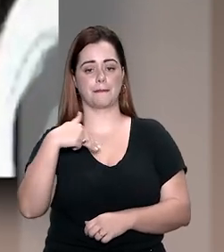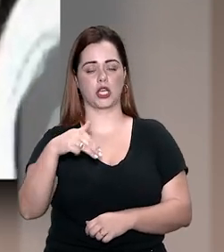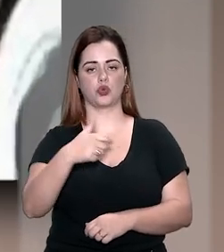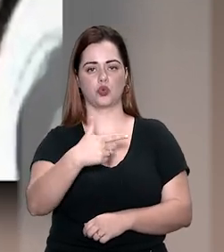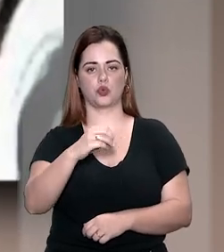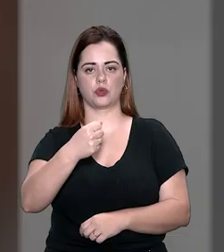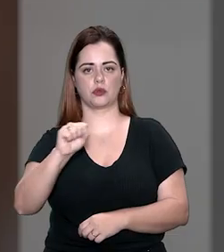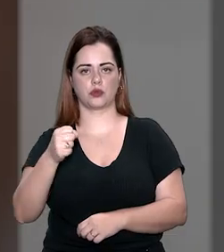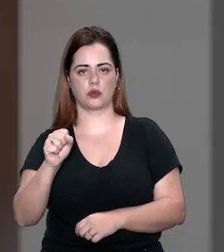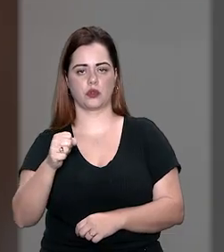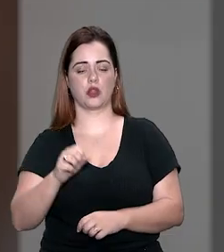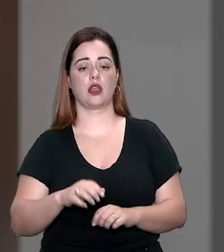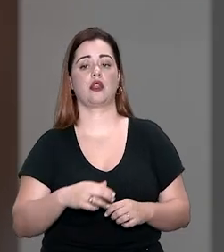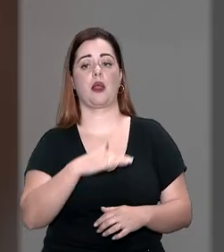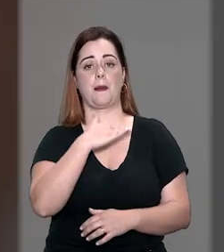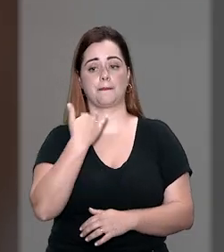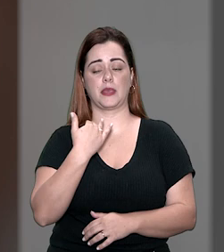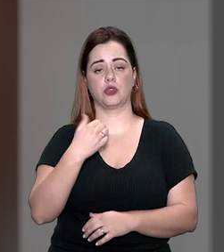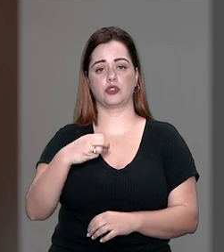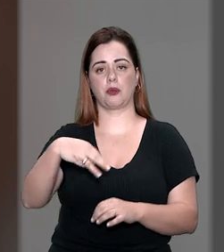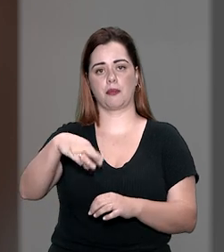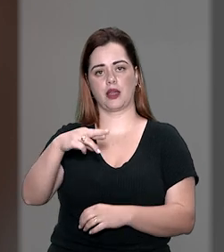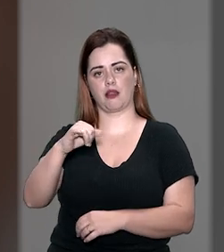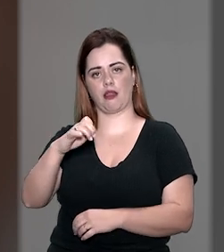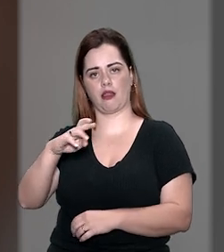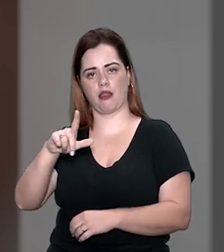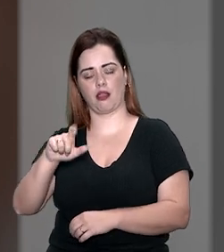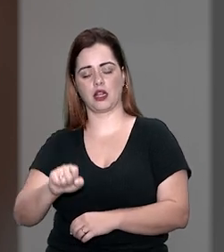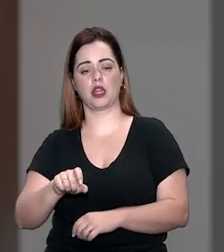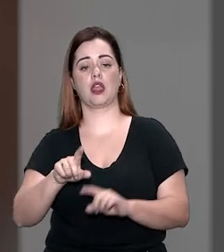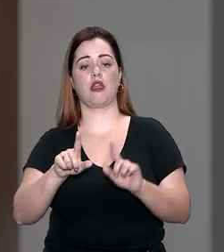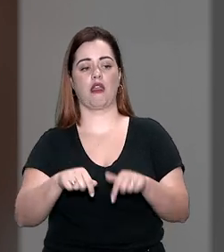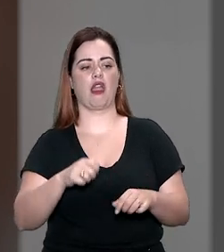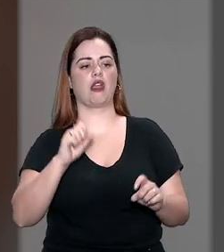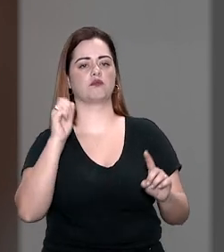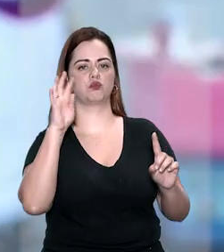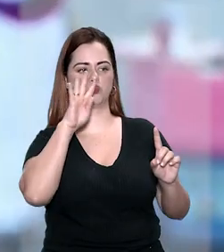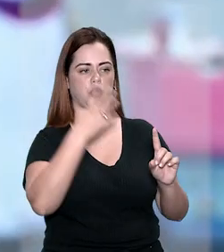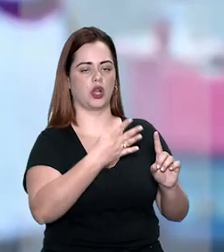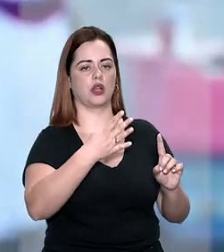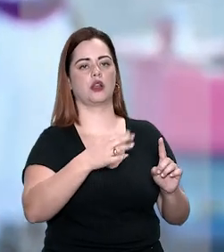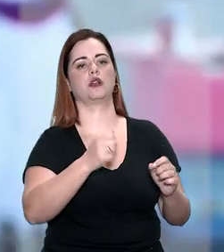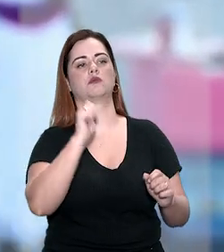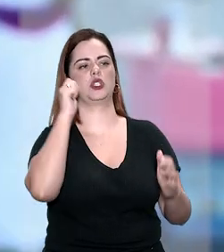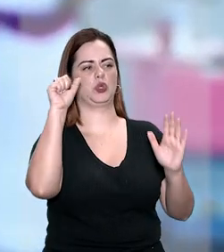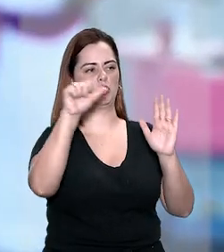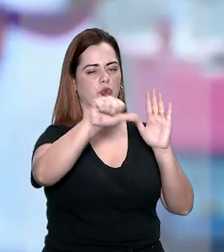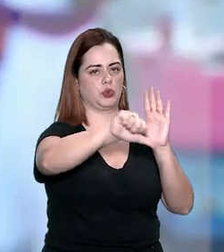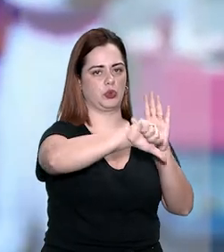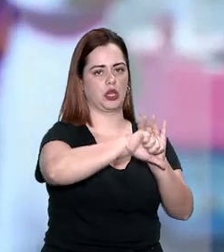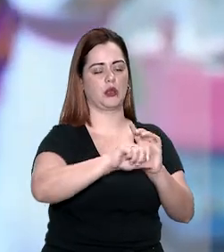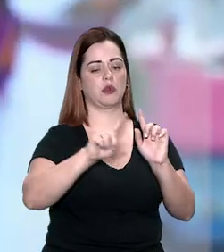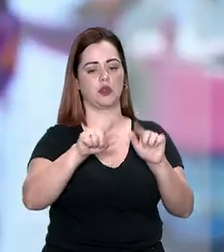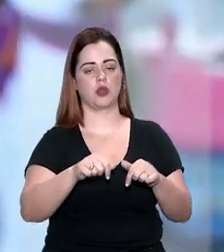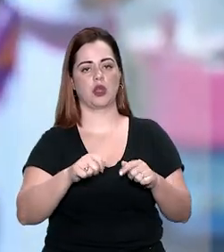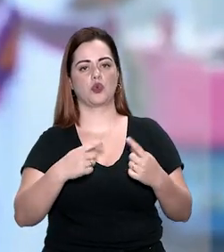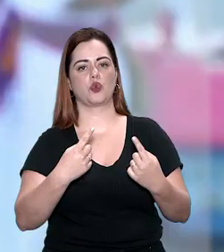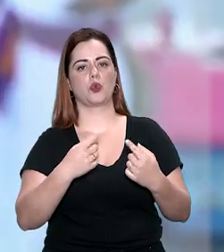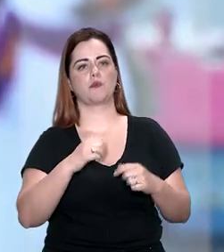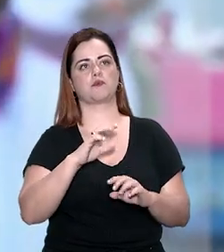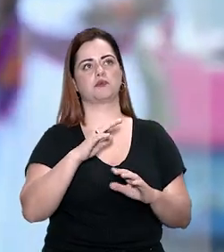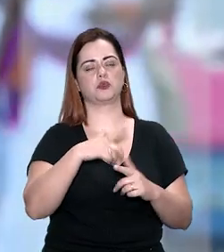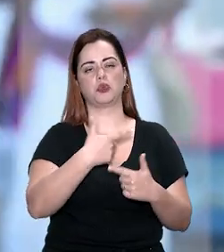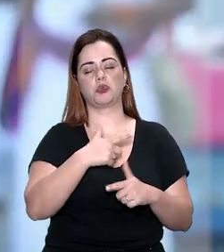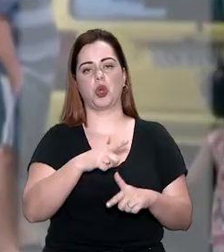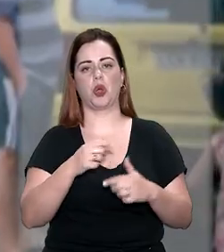2018. Em relação à morte de Marielle, Rony Lessa é acusado pelo crime de homicídio qualificado por motivo torpe